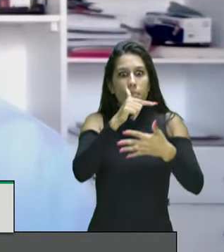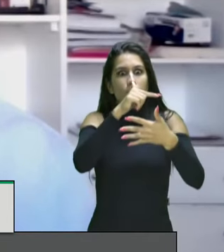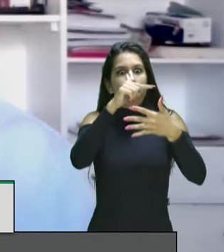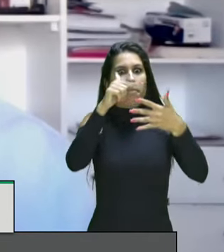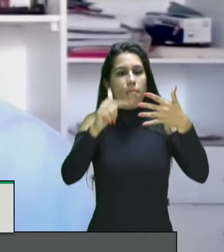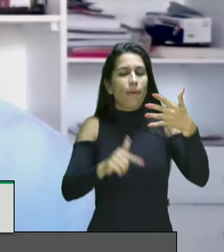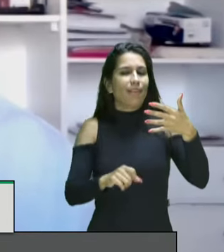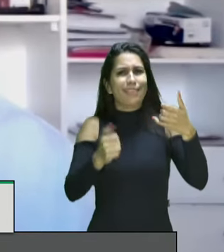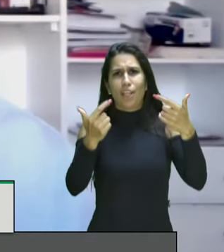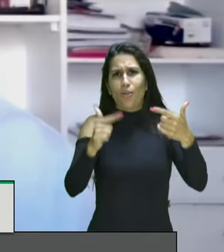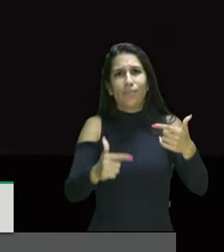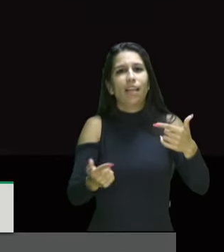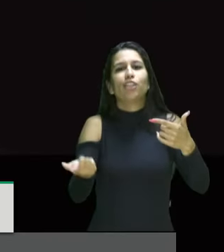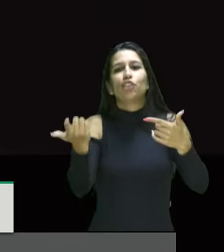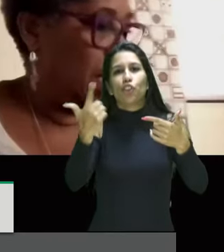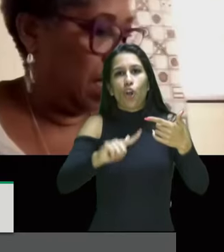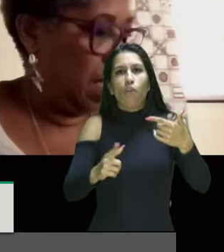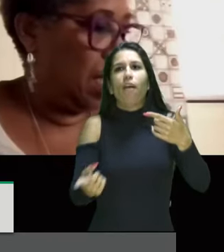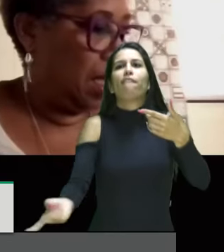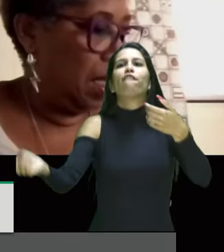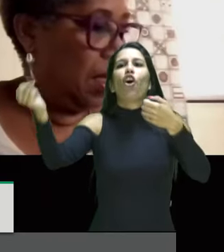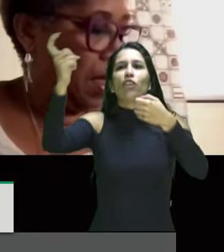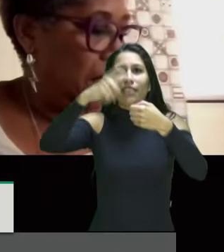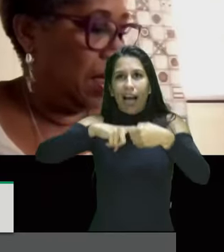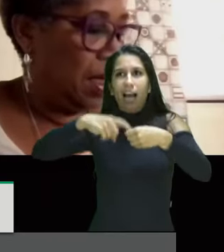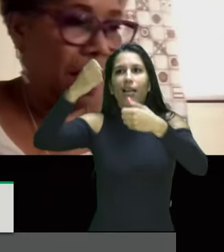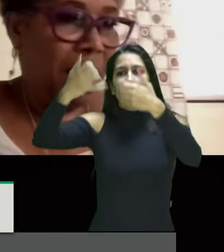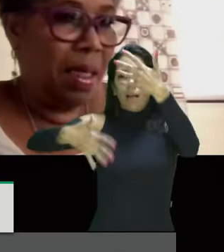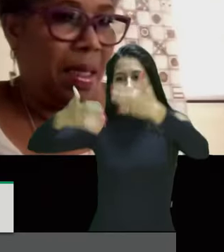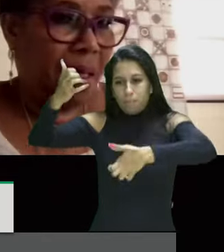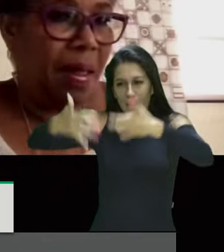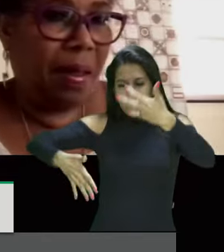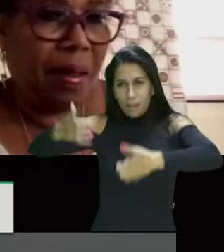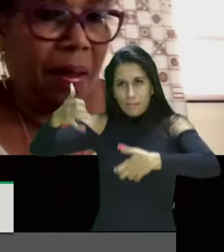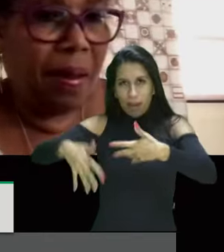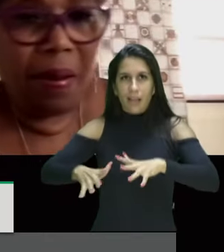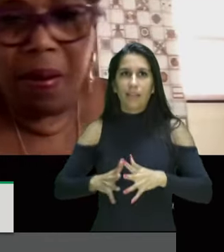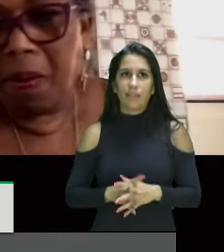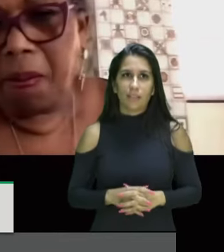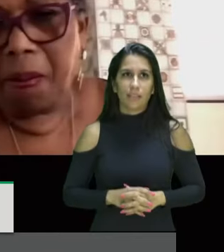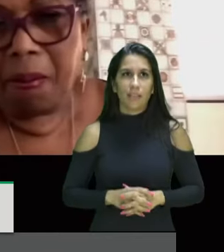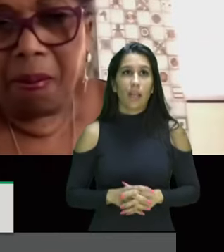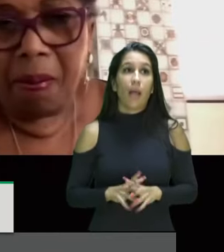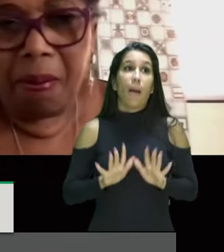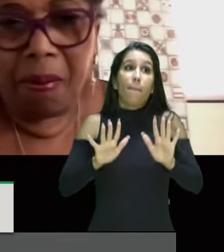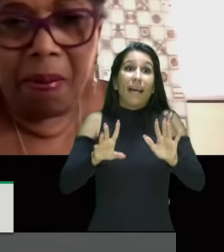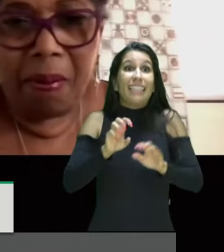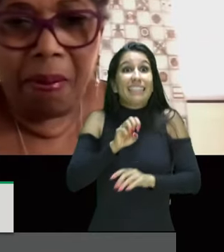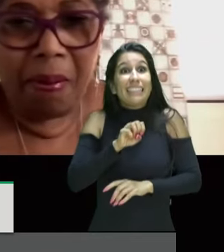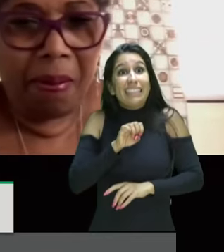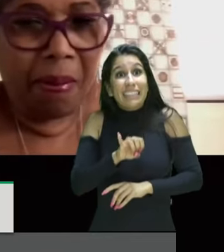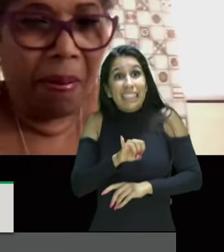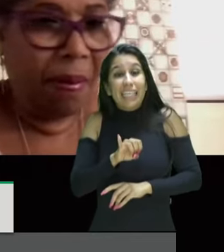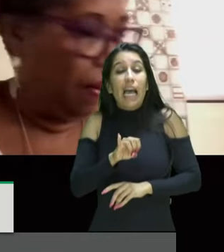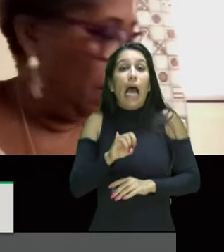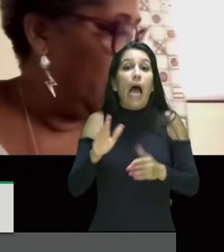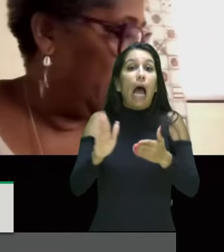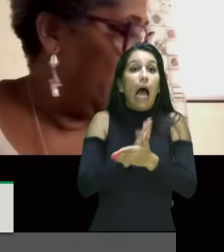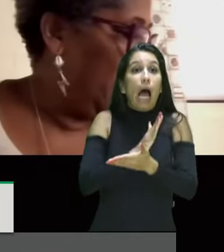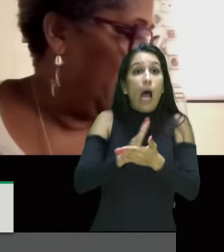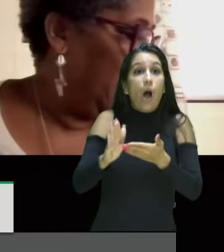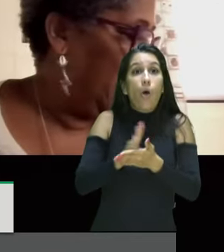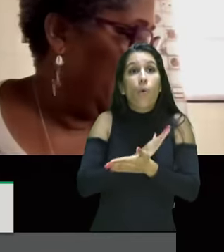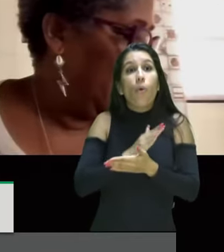rodada de considerações finais mas se eventualmente algum expositor quiser fazer uso da palavra